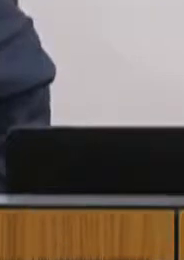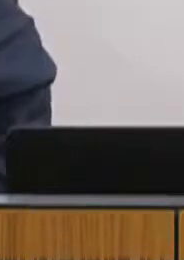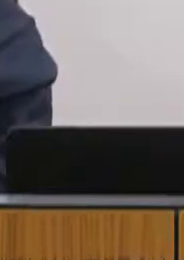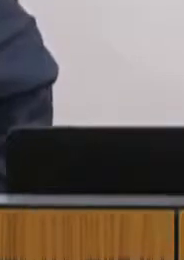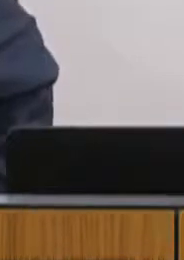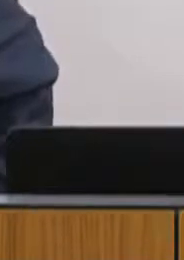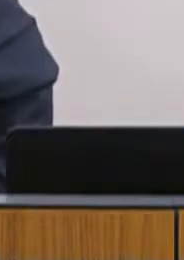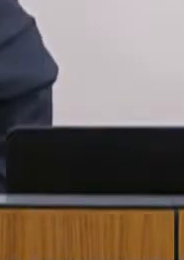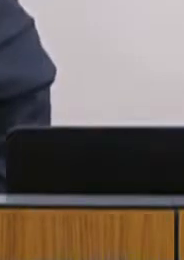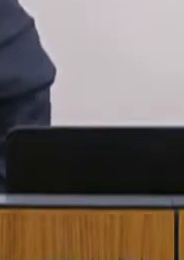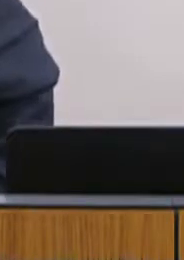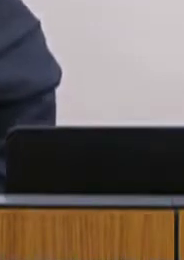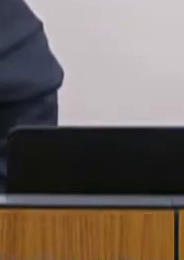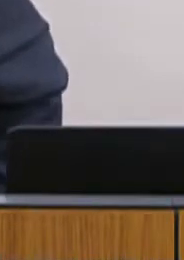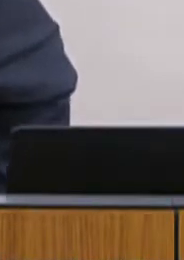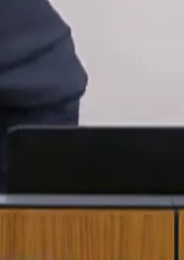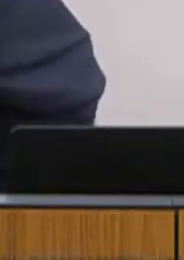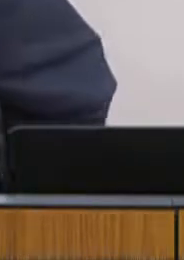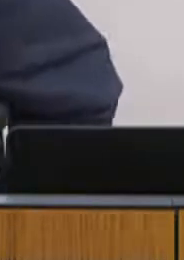secretário